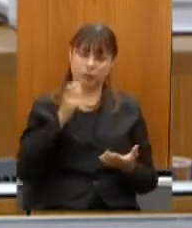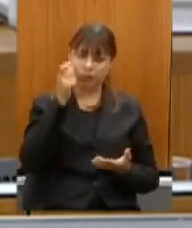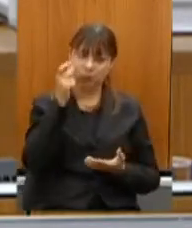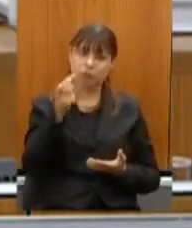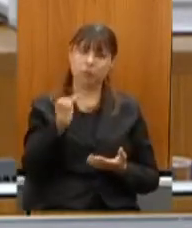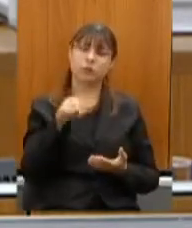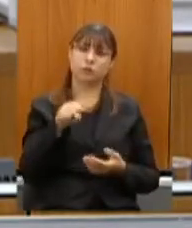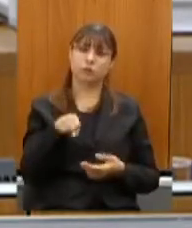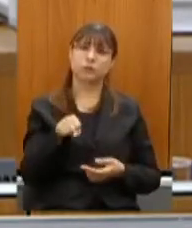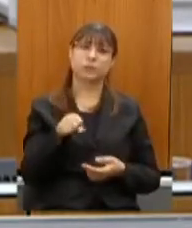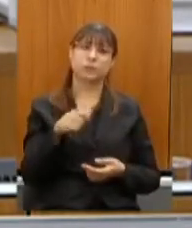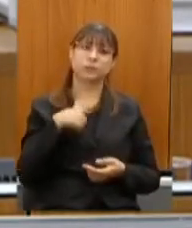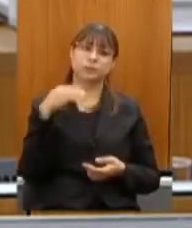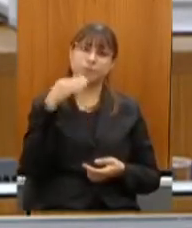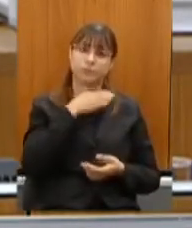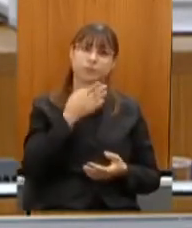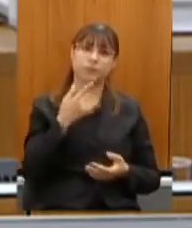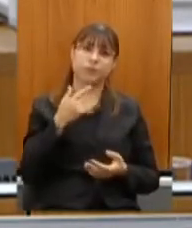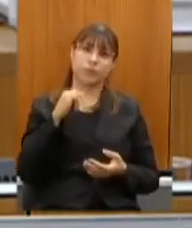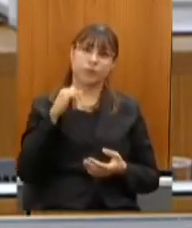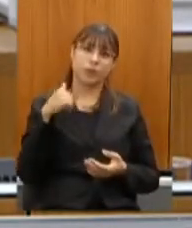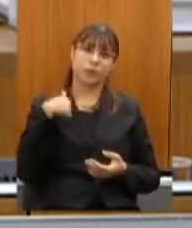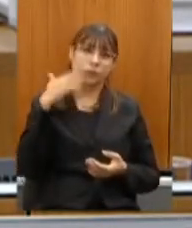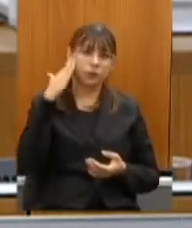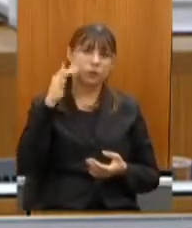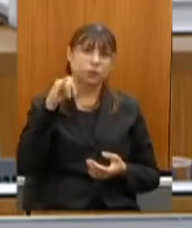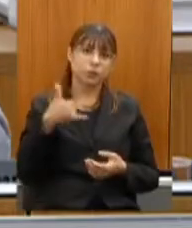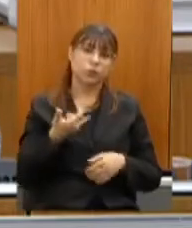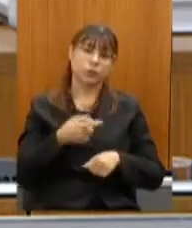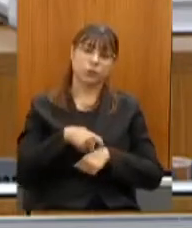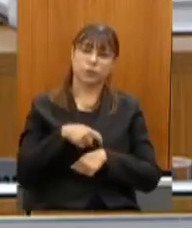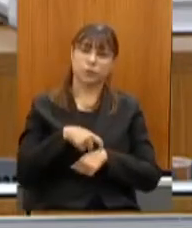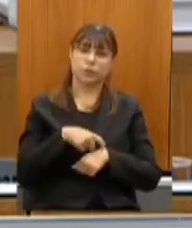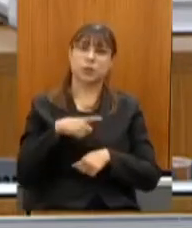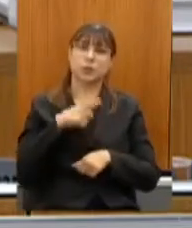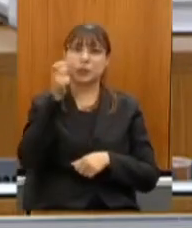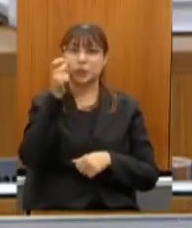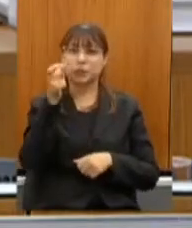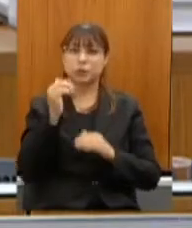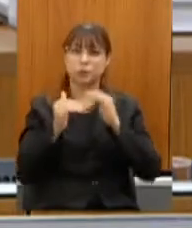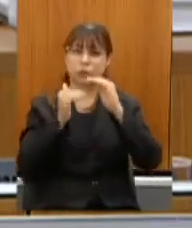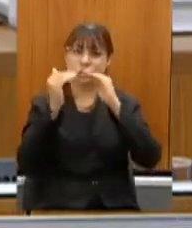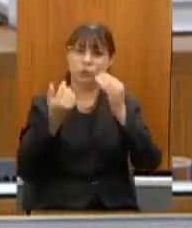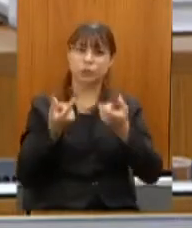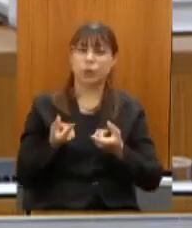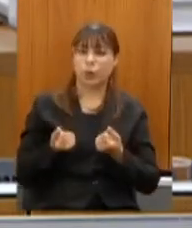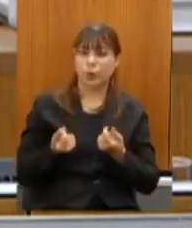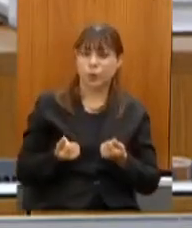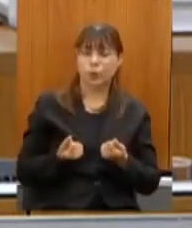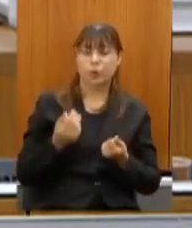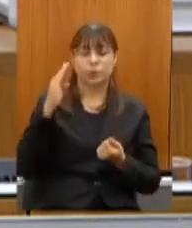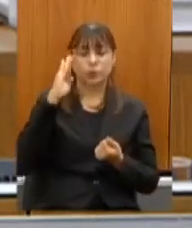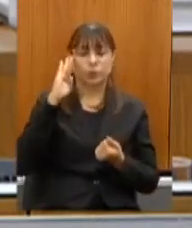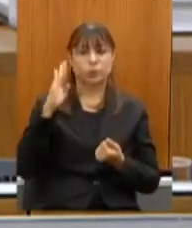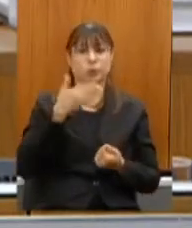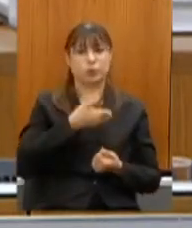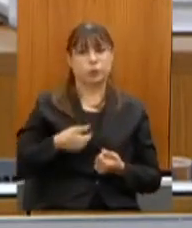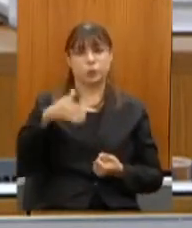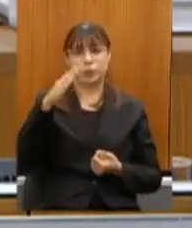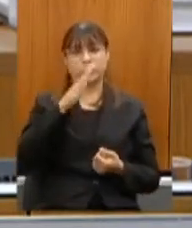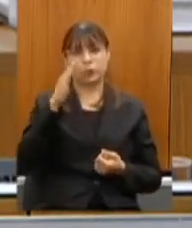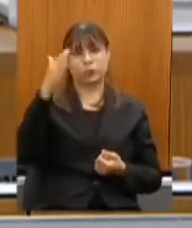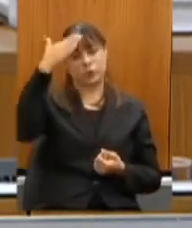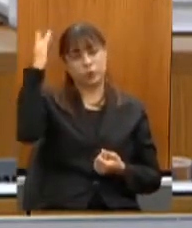e aí eu sei muito bem aproveitar os momentos há um interesse do desenvolvimento econômico sobretudo no governo Zema por isso o meu